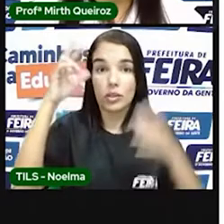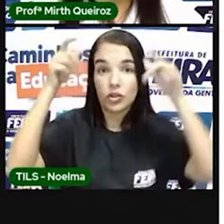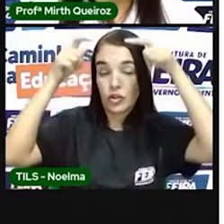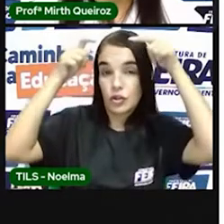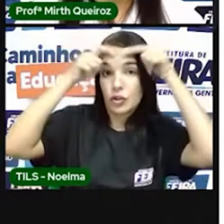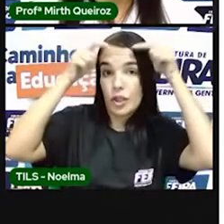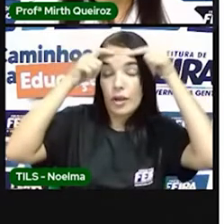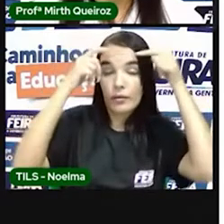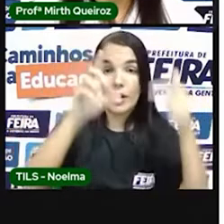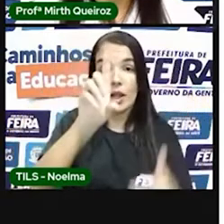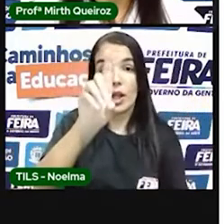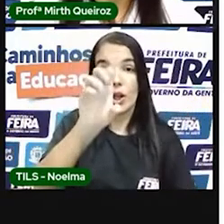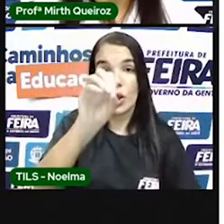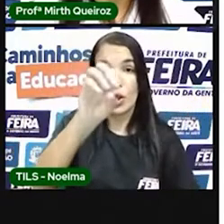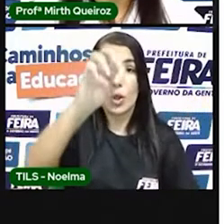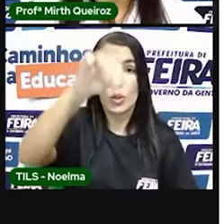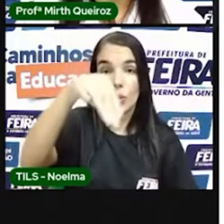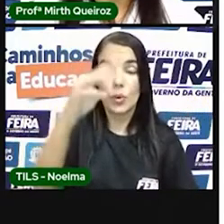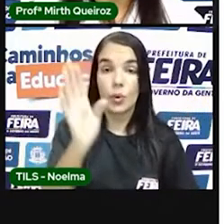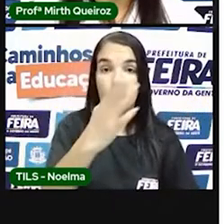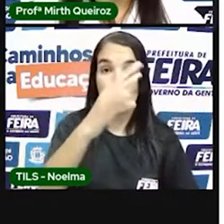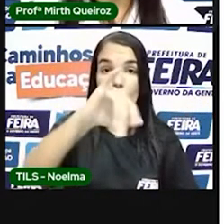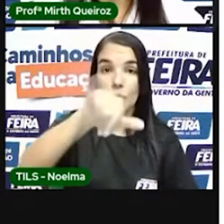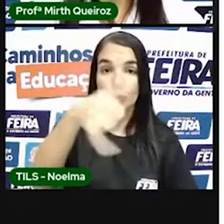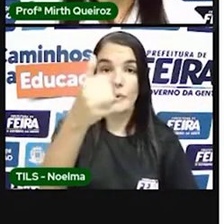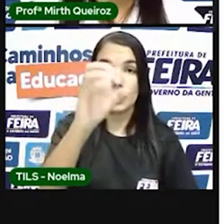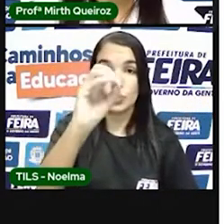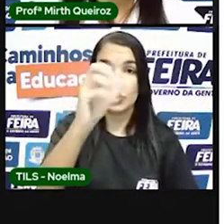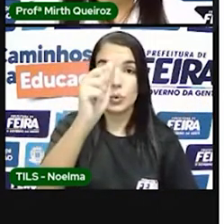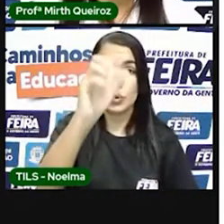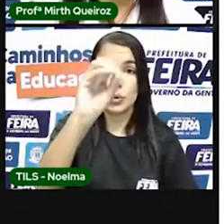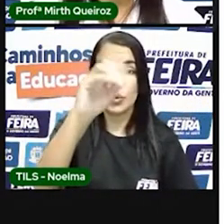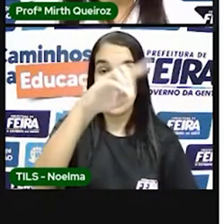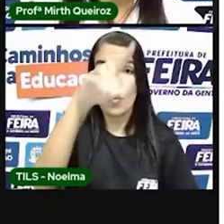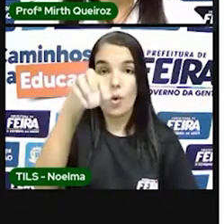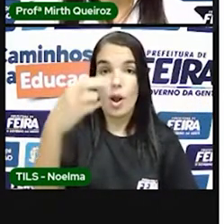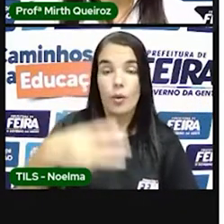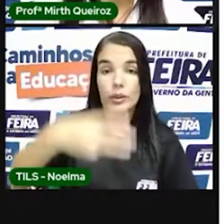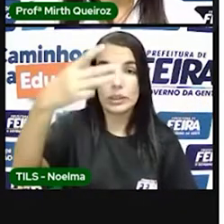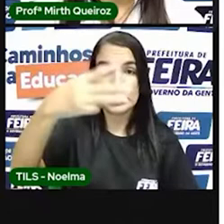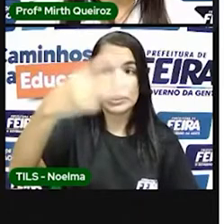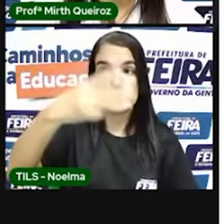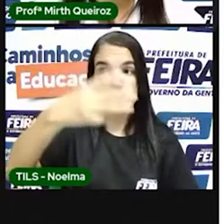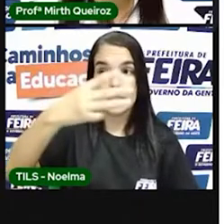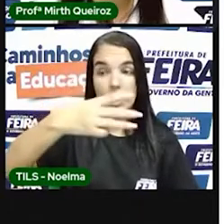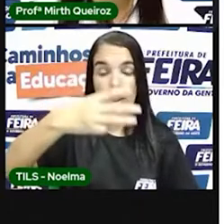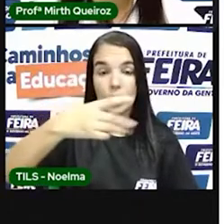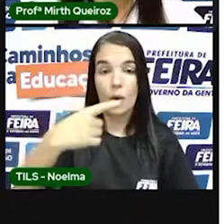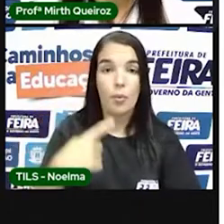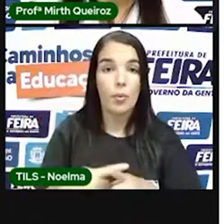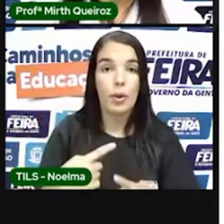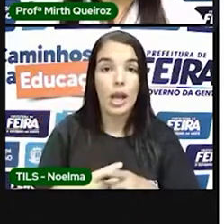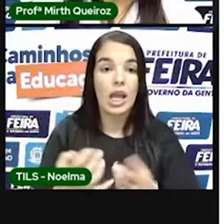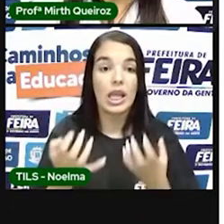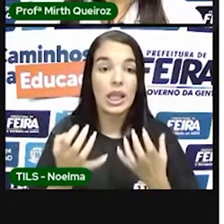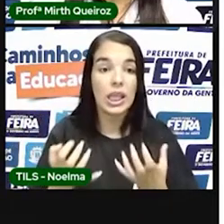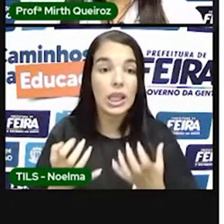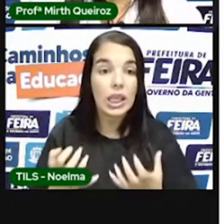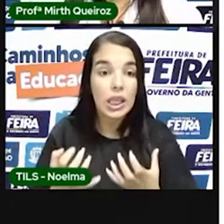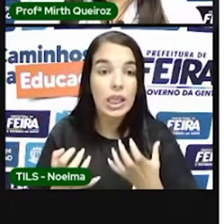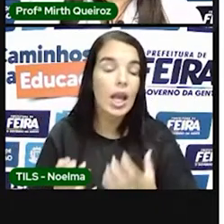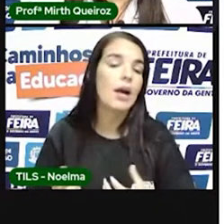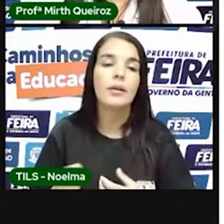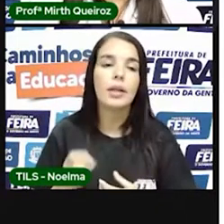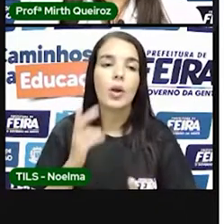mobilizasse uma efetiva colonização portuguesa para não perder a riqueza do Brasil, já que já